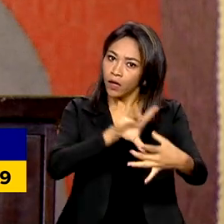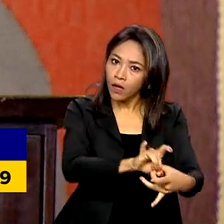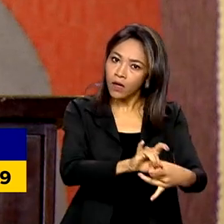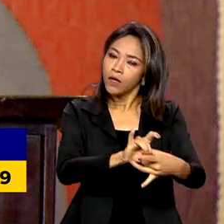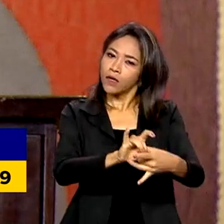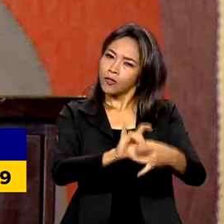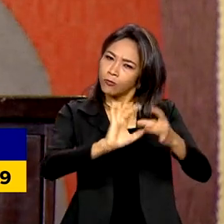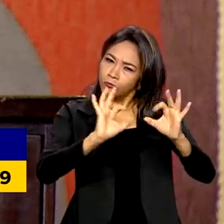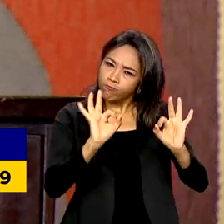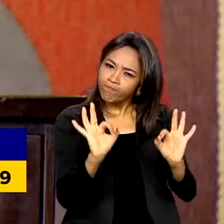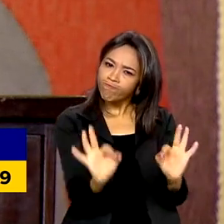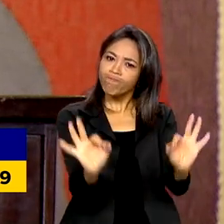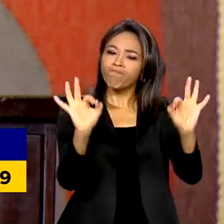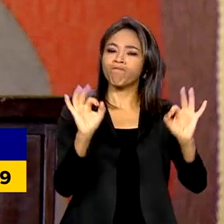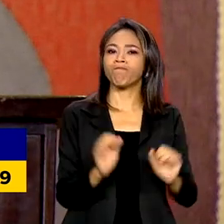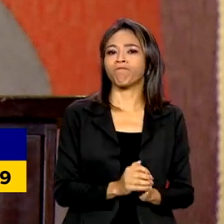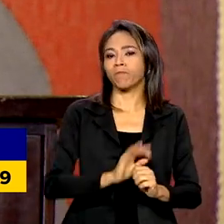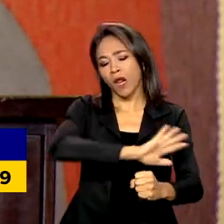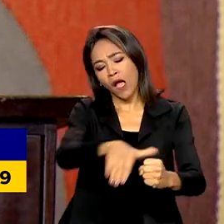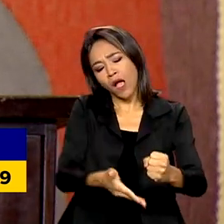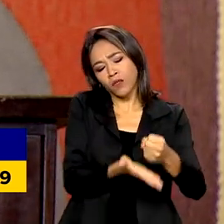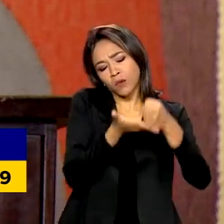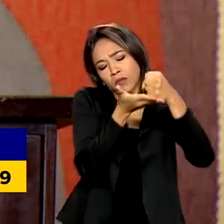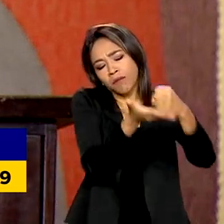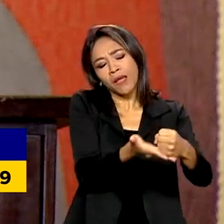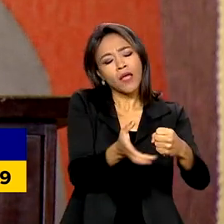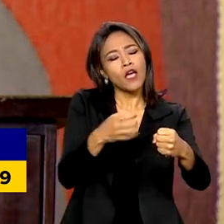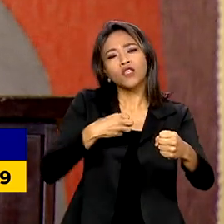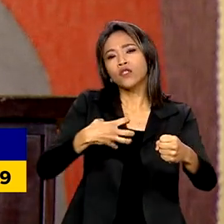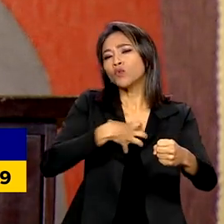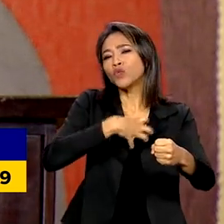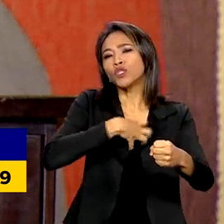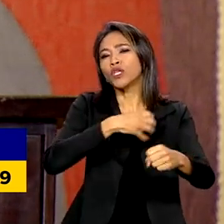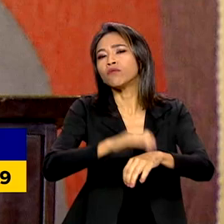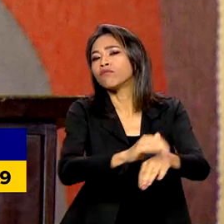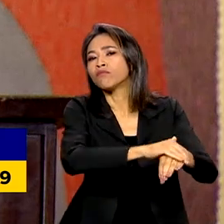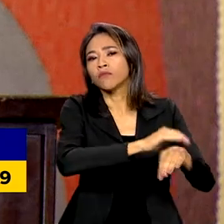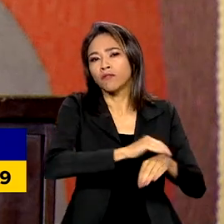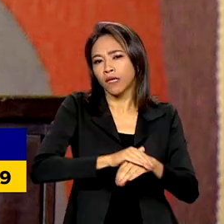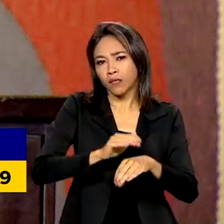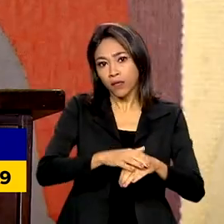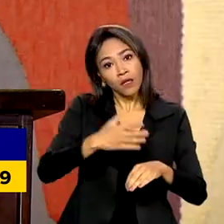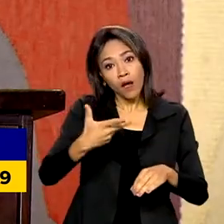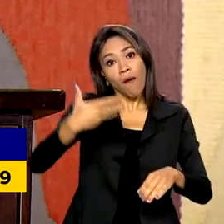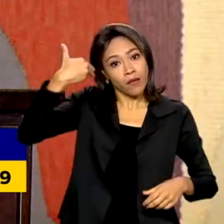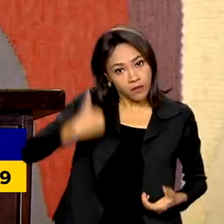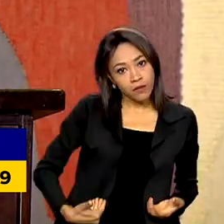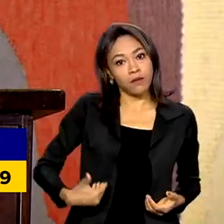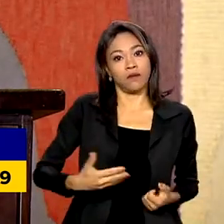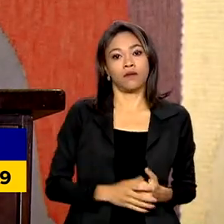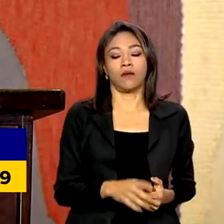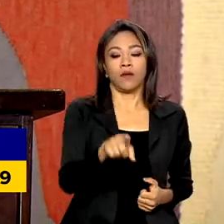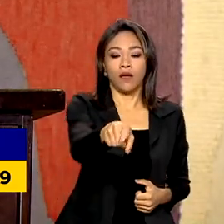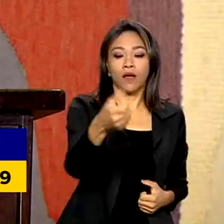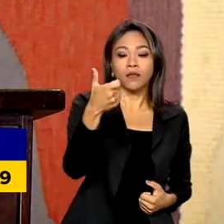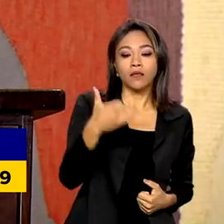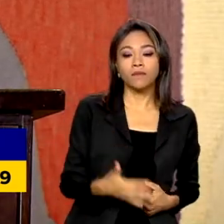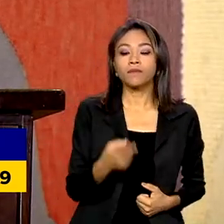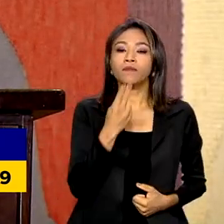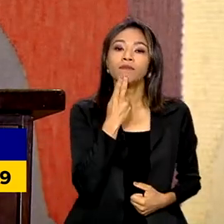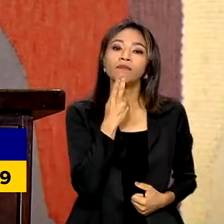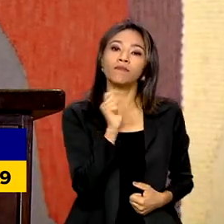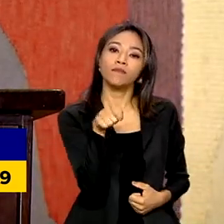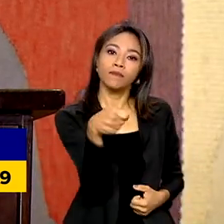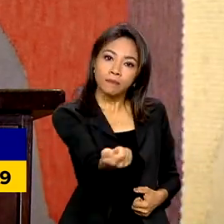A sustentabilidade não é apenas uma maneira de fazer, é uma maneira de ser. Segundo a ministra Simone Tebet,